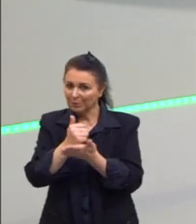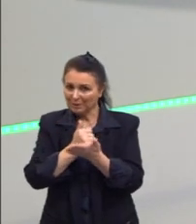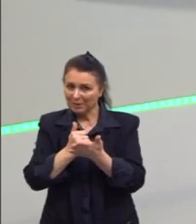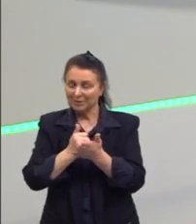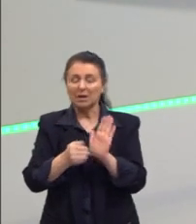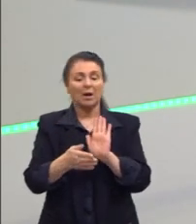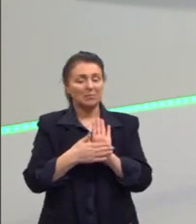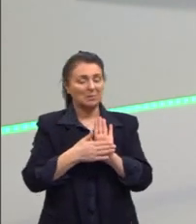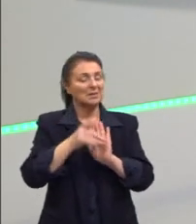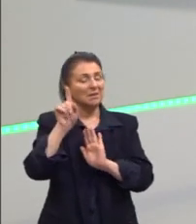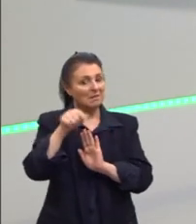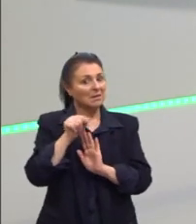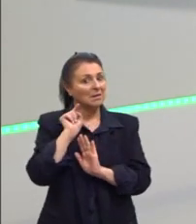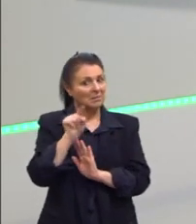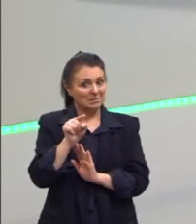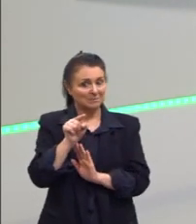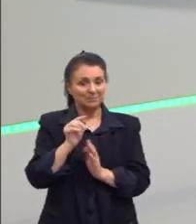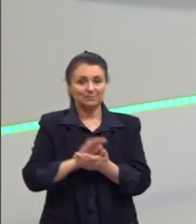propósito.